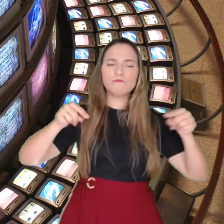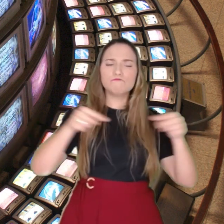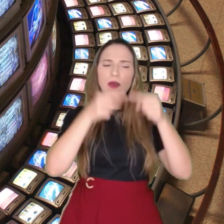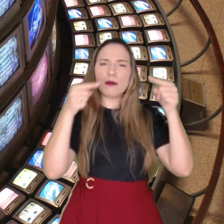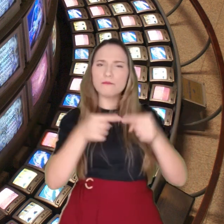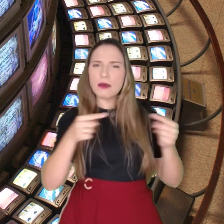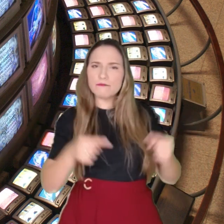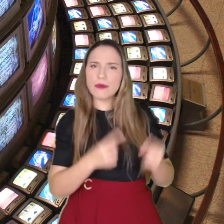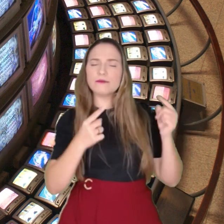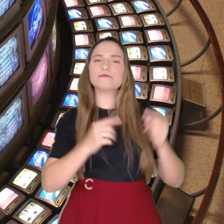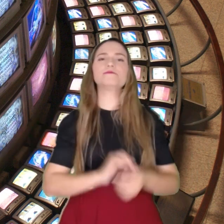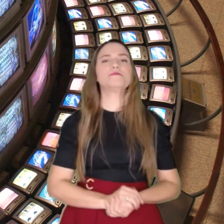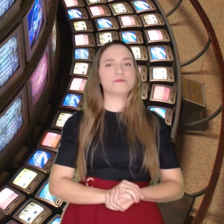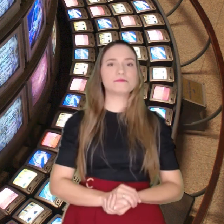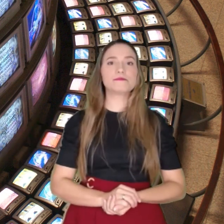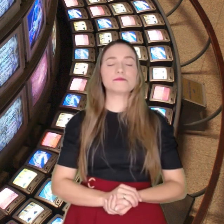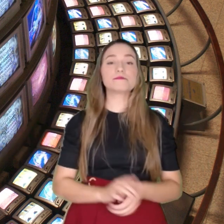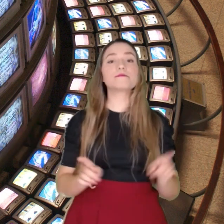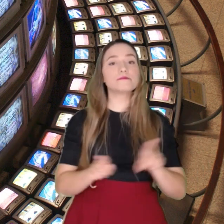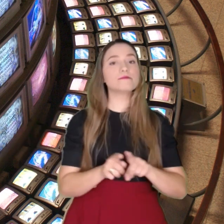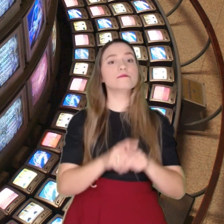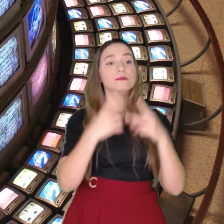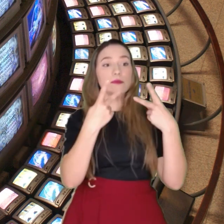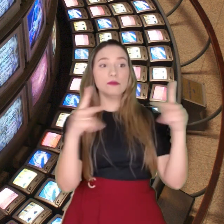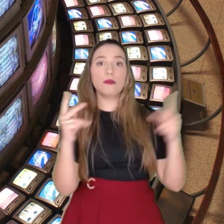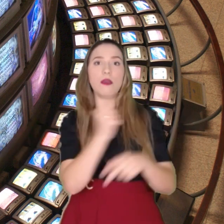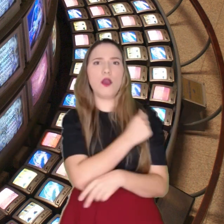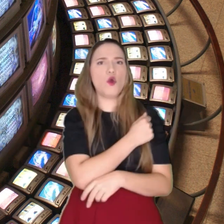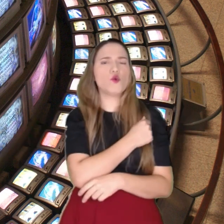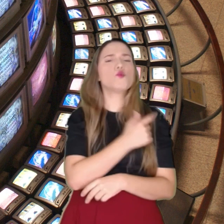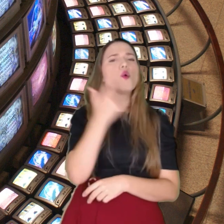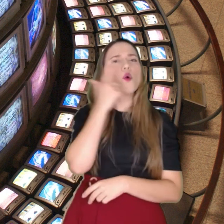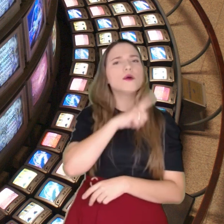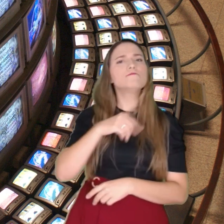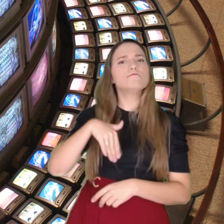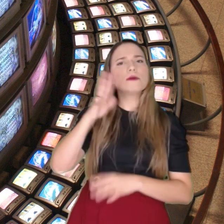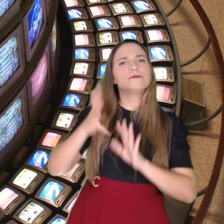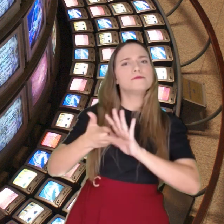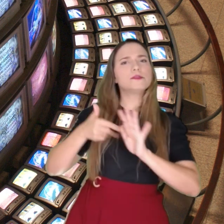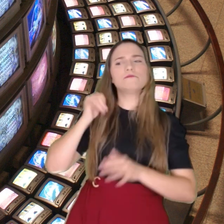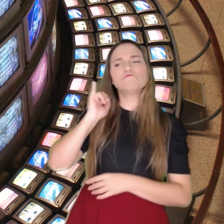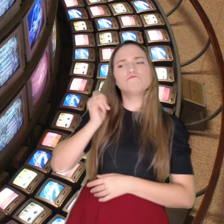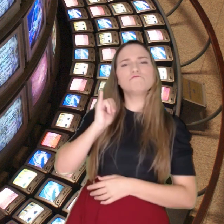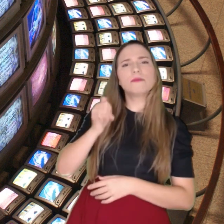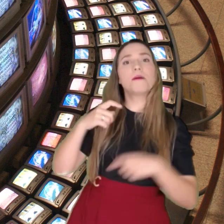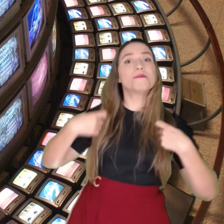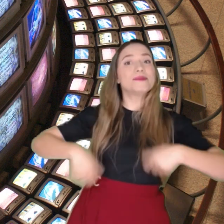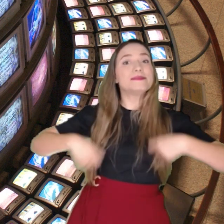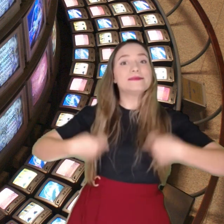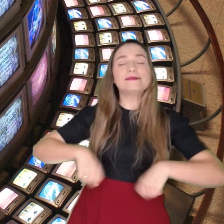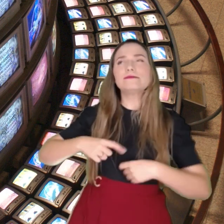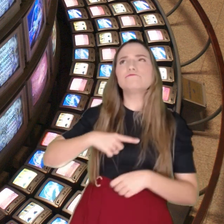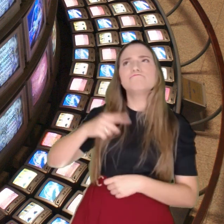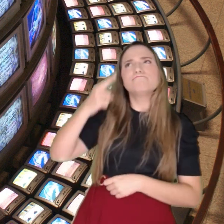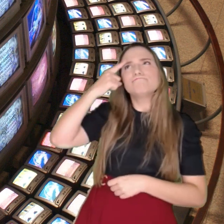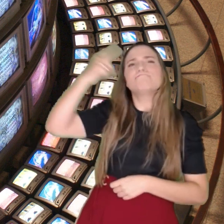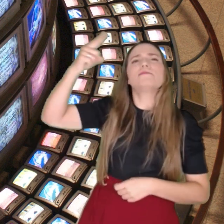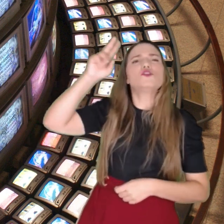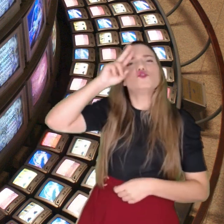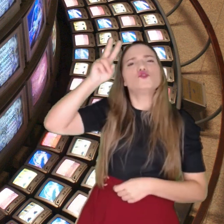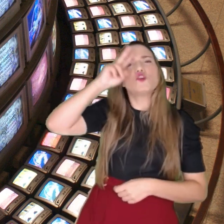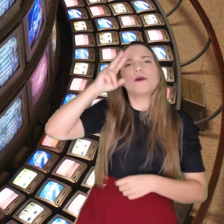som. Além disso, os estudantes aprimoram habilidades narrativas ao criar